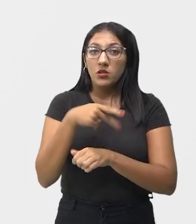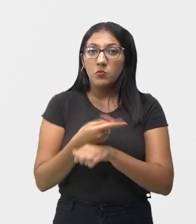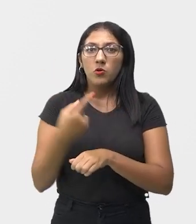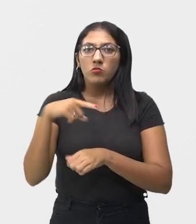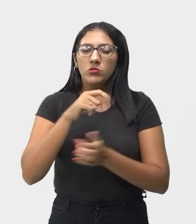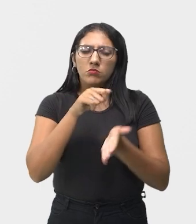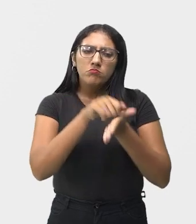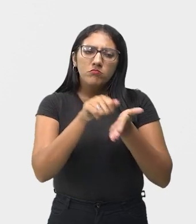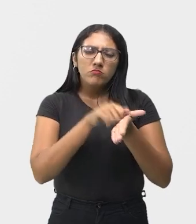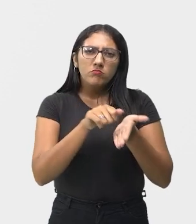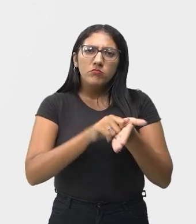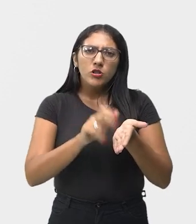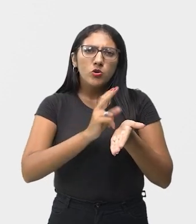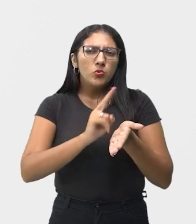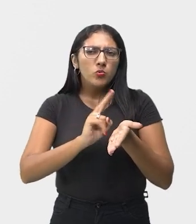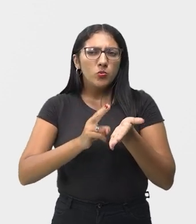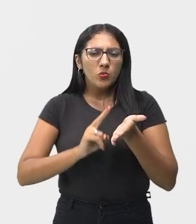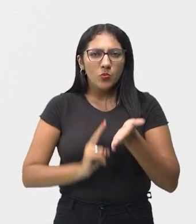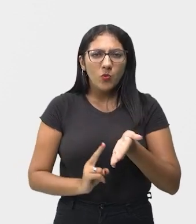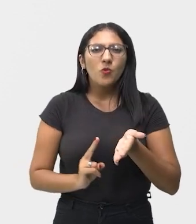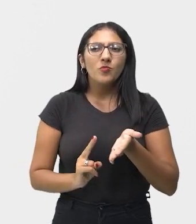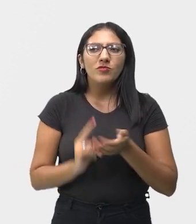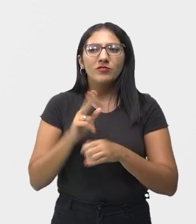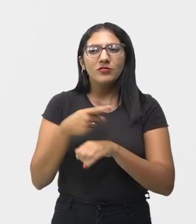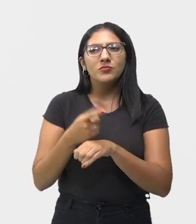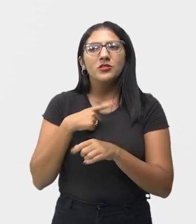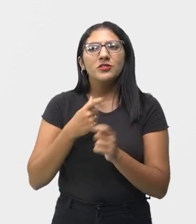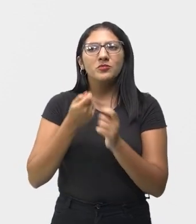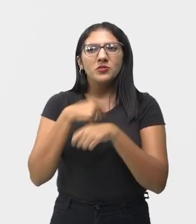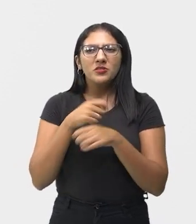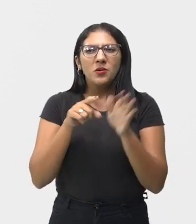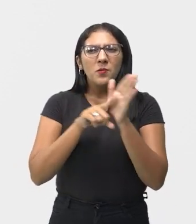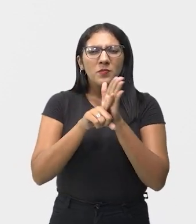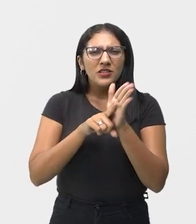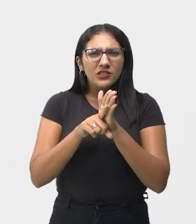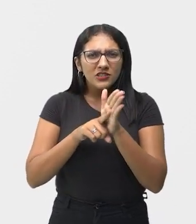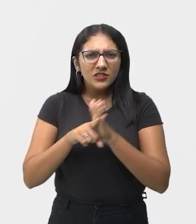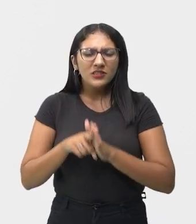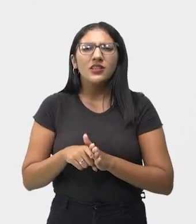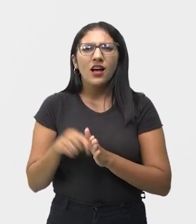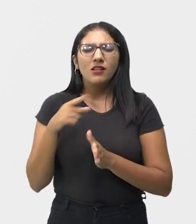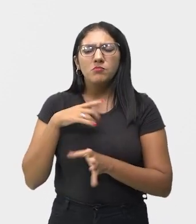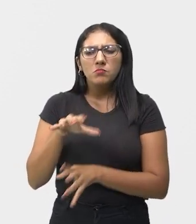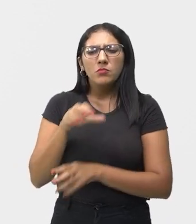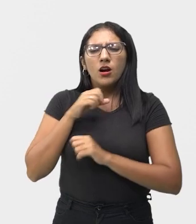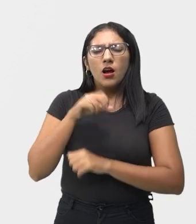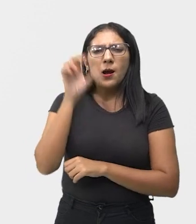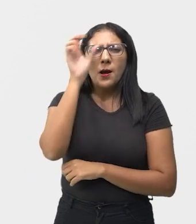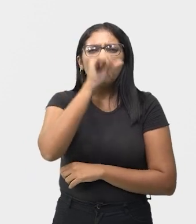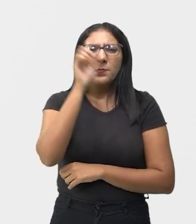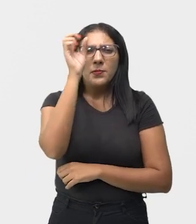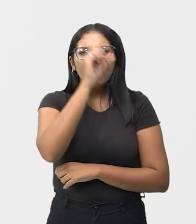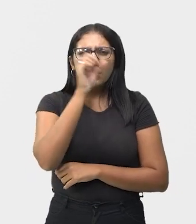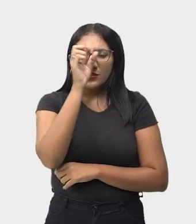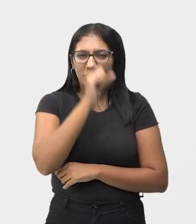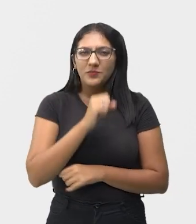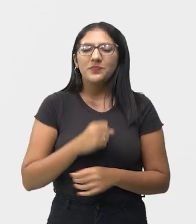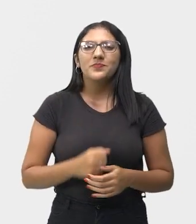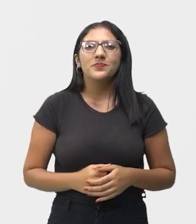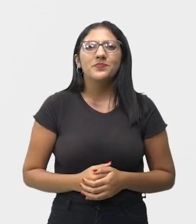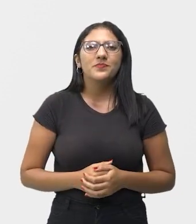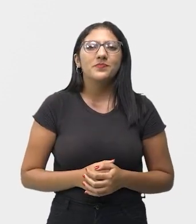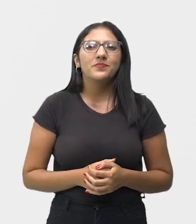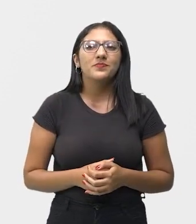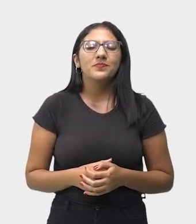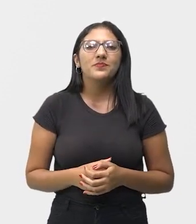anotem os nomes aí direitinho, e vamos pesquisar, vamos nos apropriar um pouquinho mais dessas bandas.